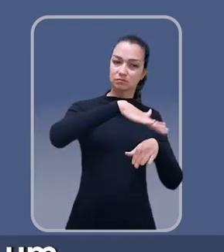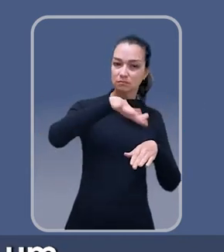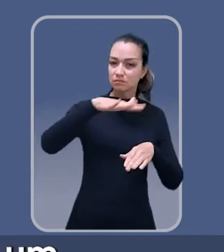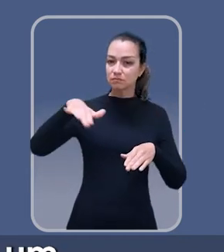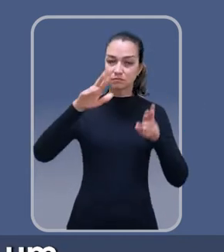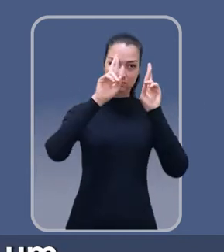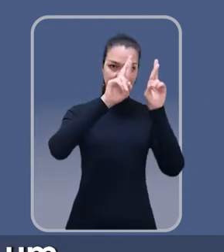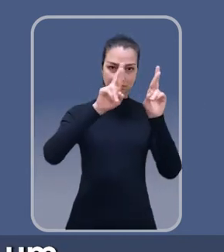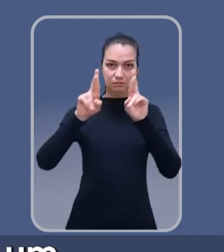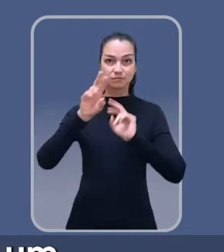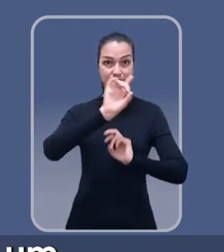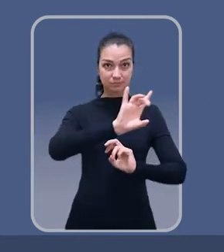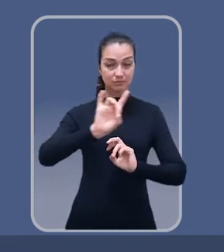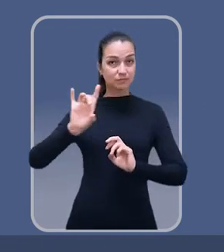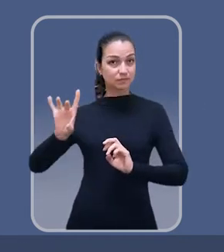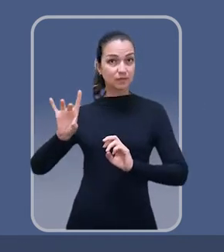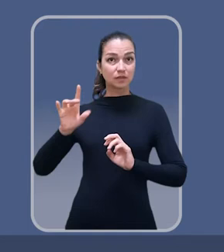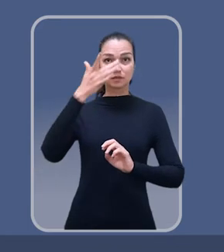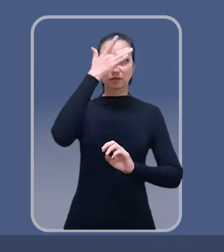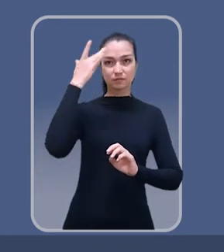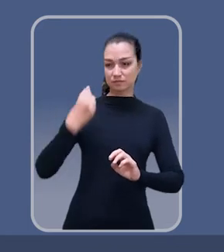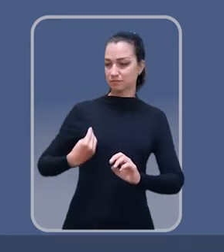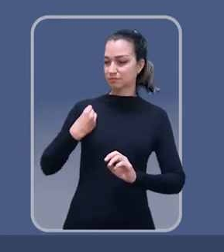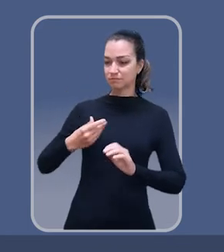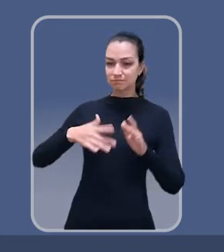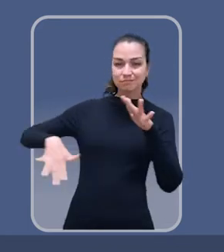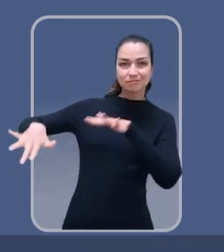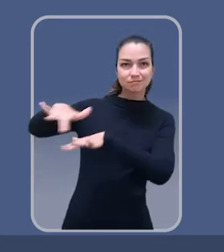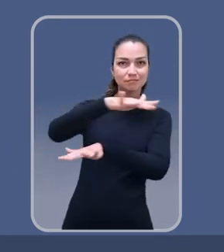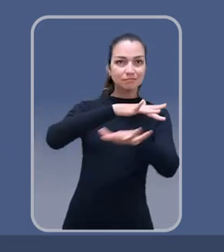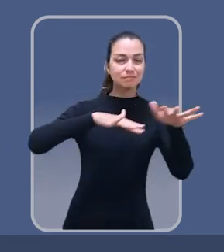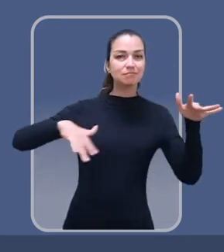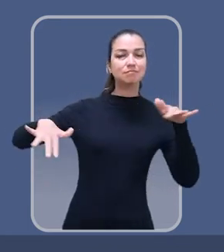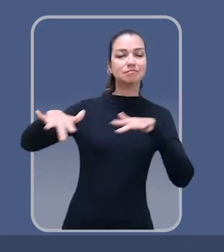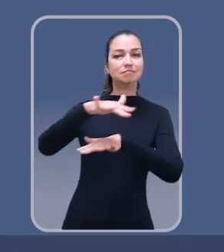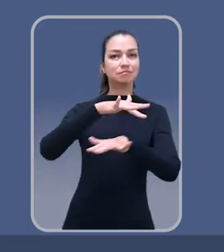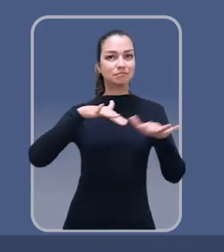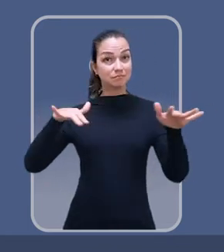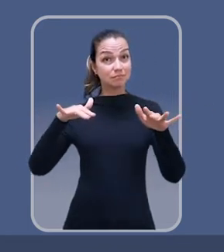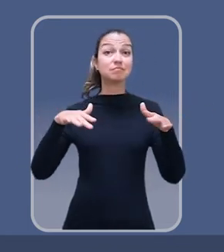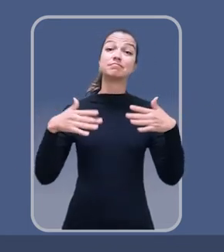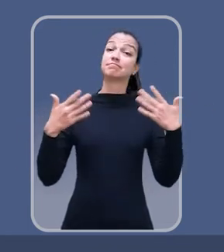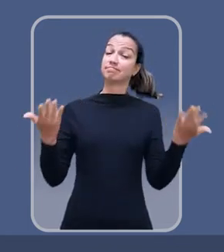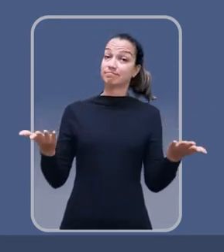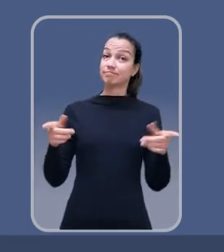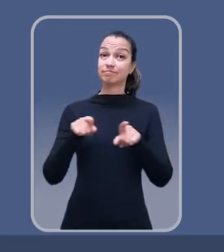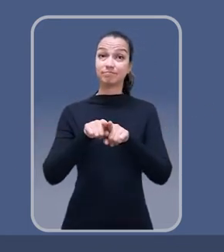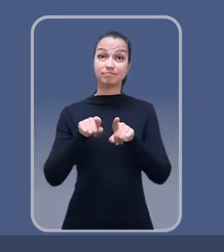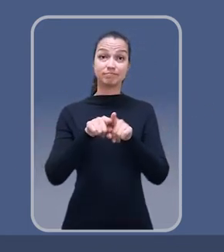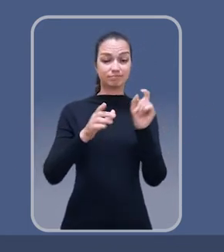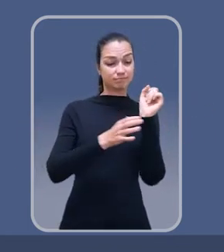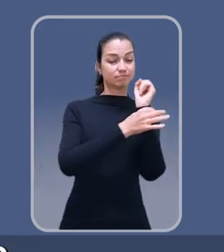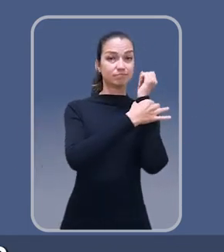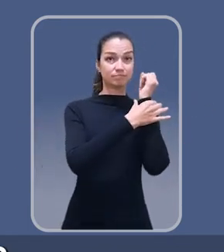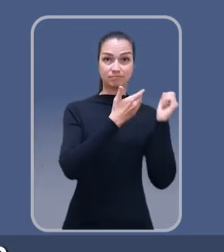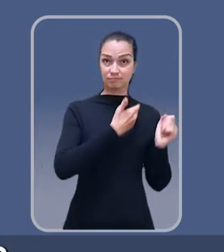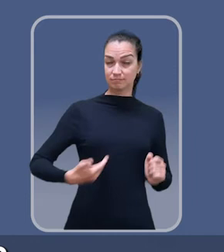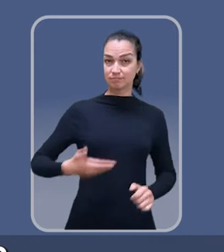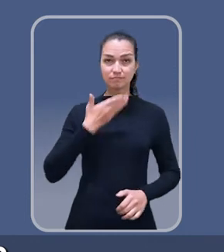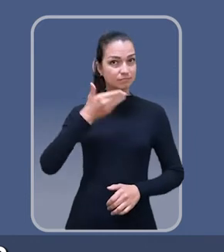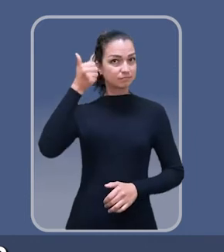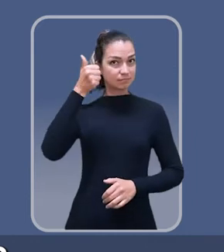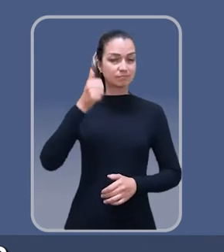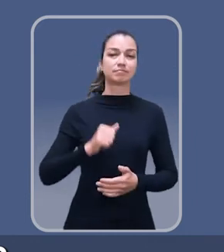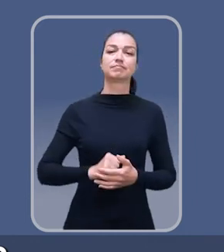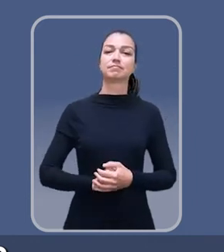respeitando a escala de cada um. Isso tudo traz vitalidade, gerando mais vida urbana e, por conseguinte, melhorando a